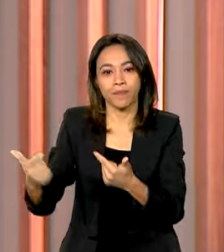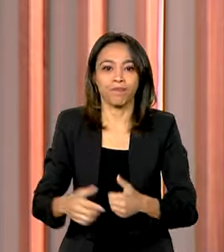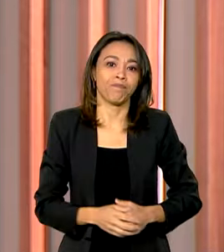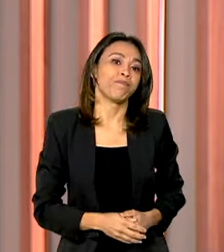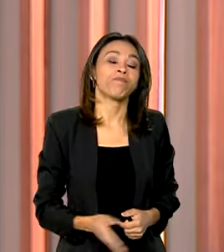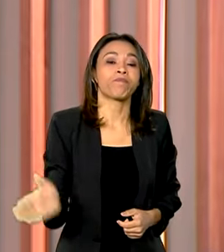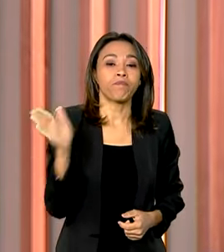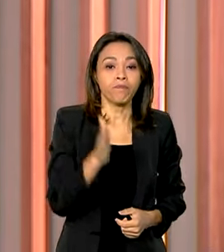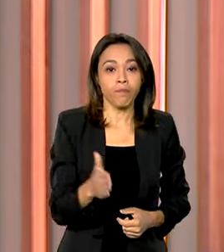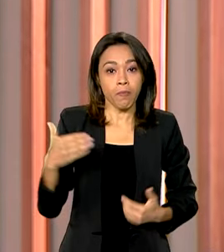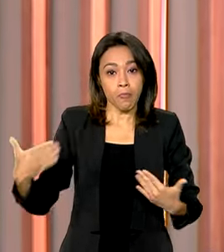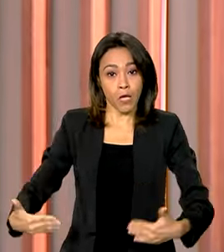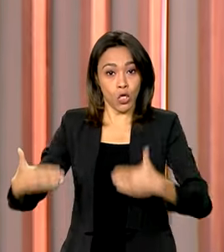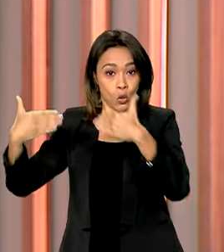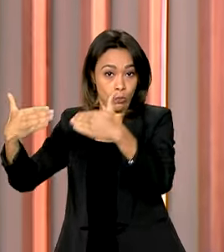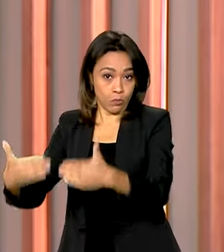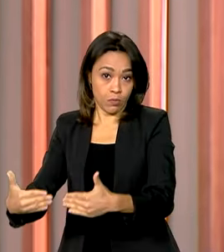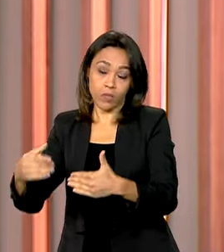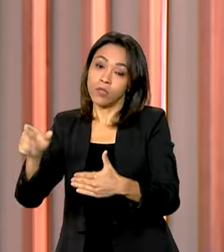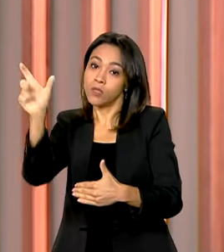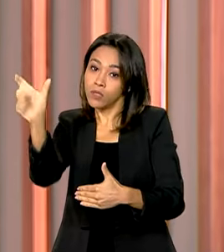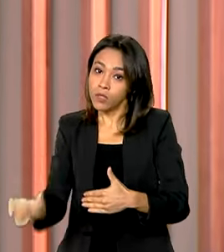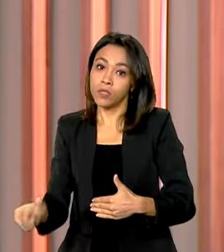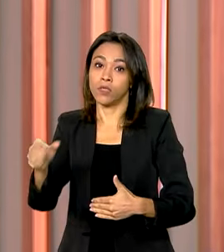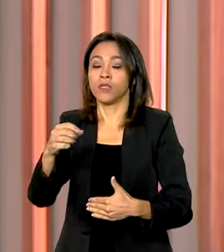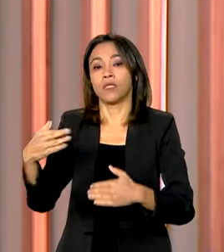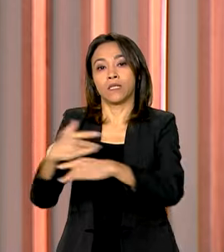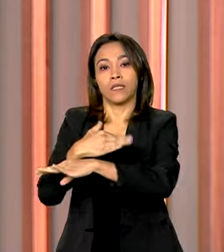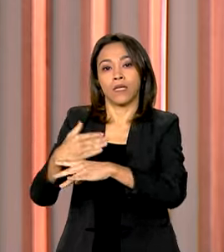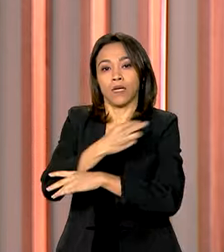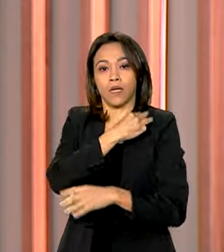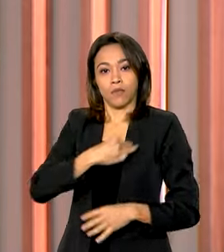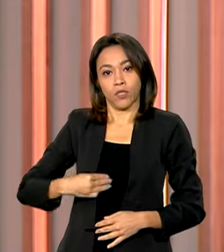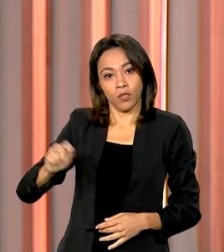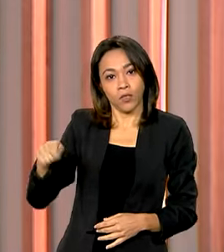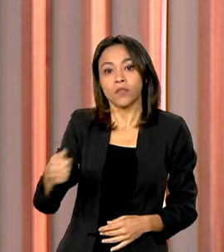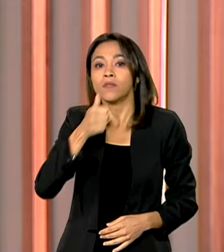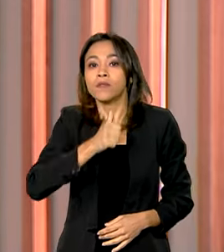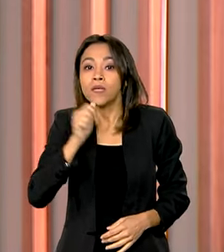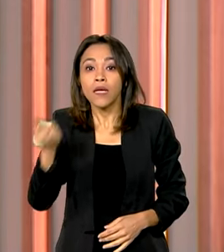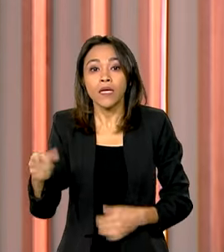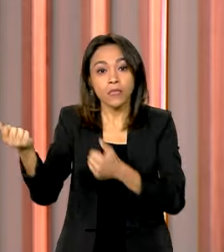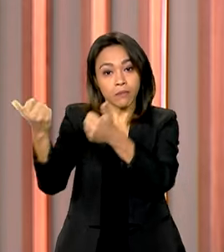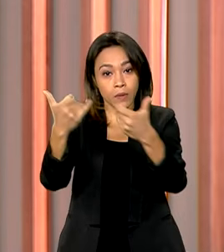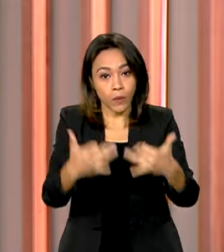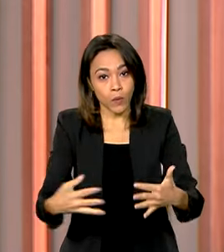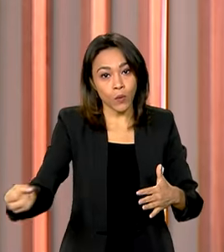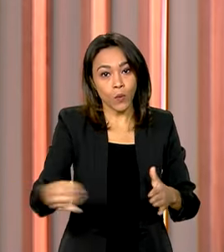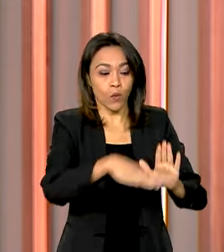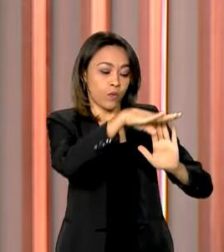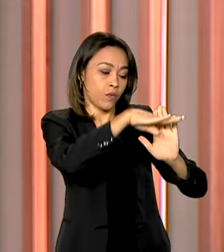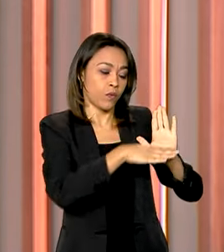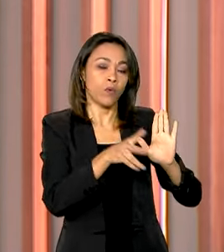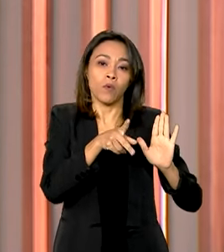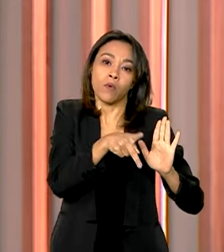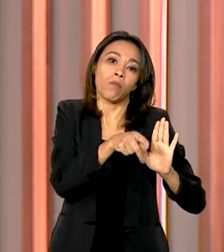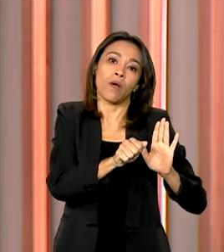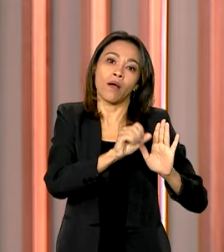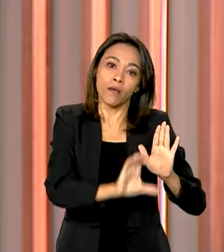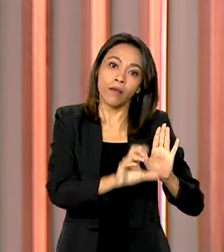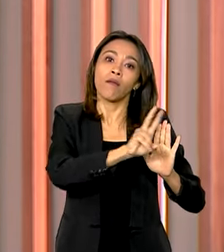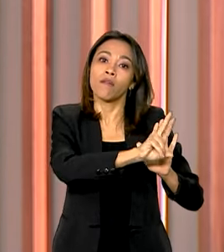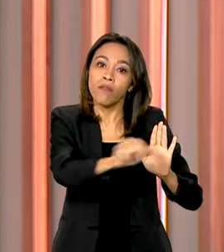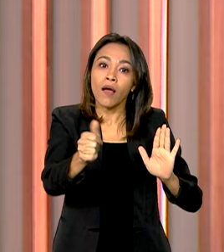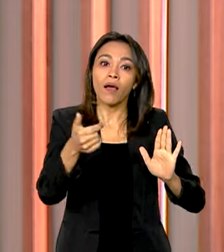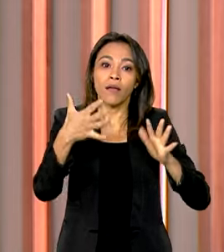E o ministro da cidade, Jader Filho, anunciou que o novo Programa de Aceleração do Crescimento, o novo PAC, vai priorizar as obras de